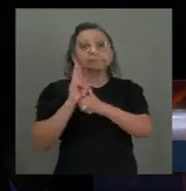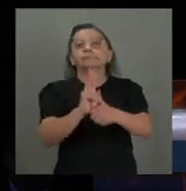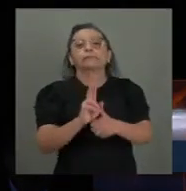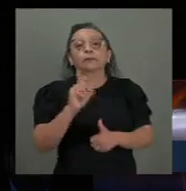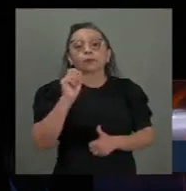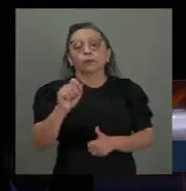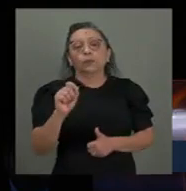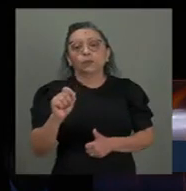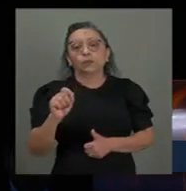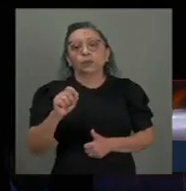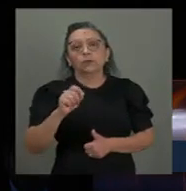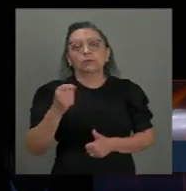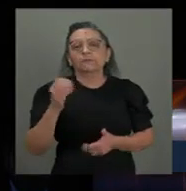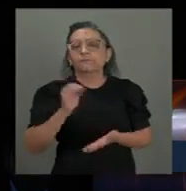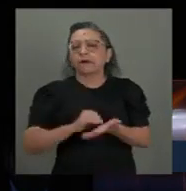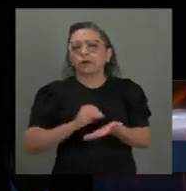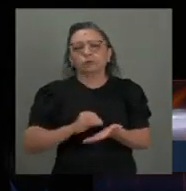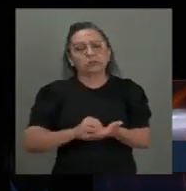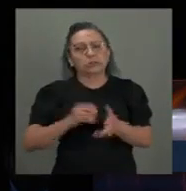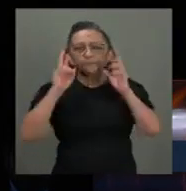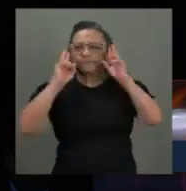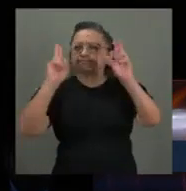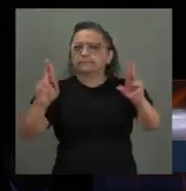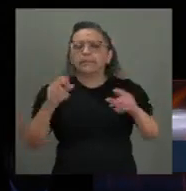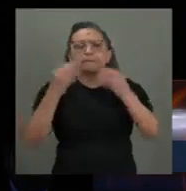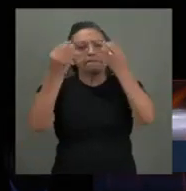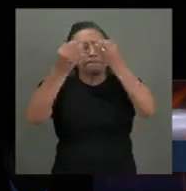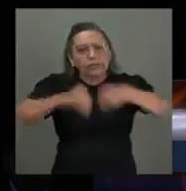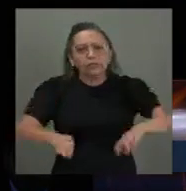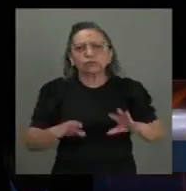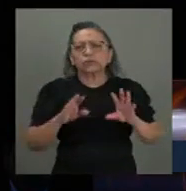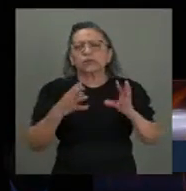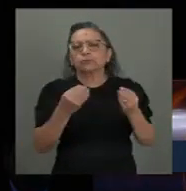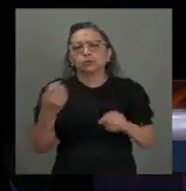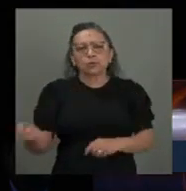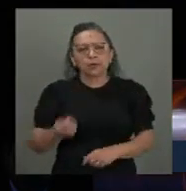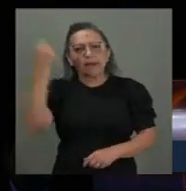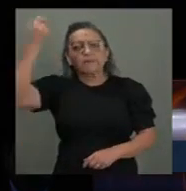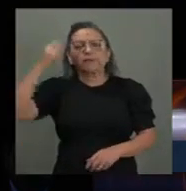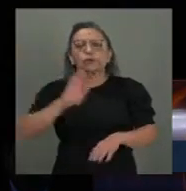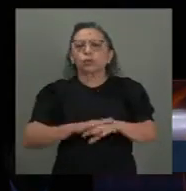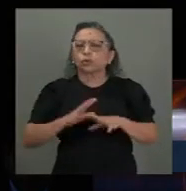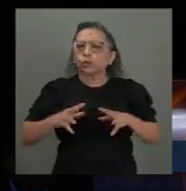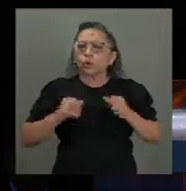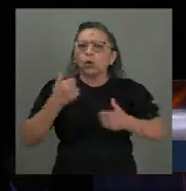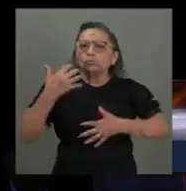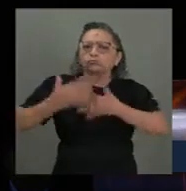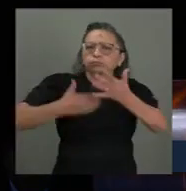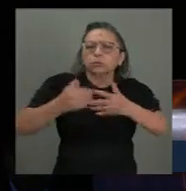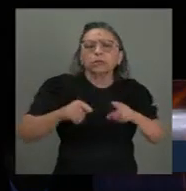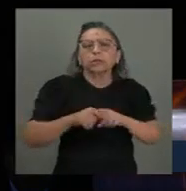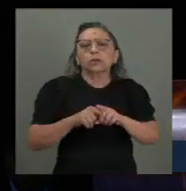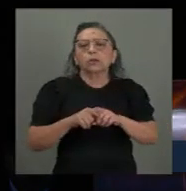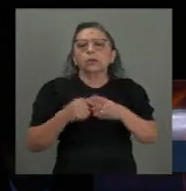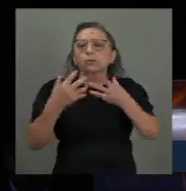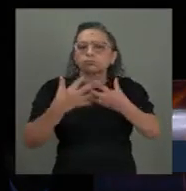indecência que prejudica gravamente o processo e o progresso